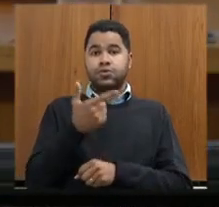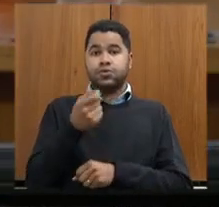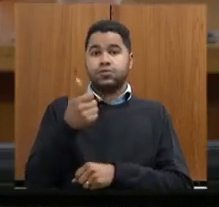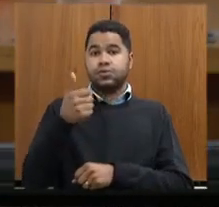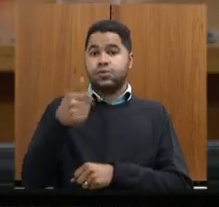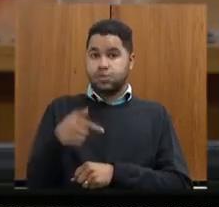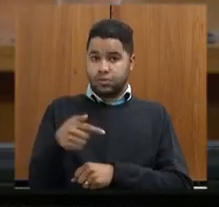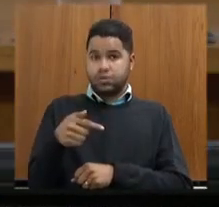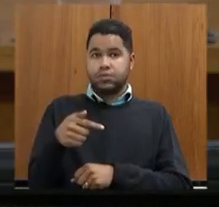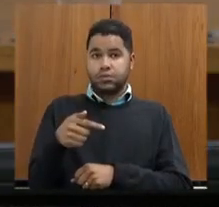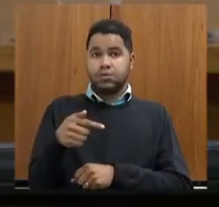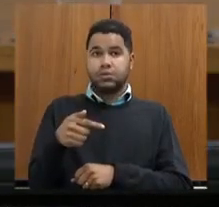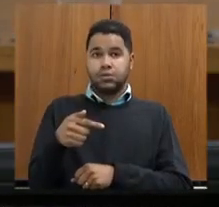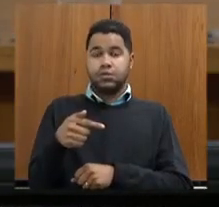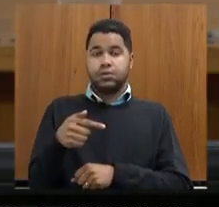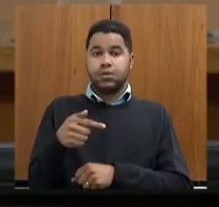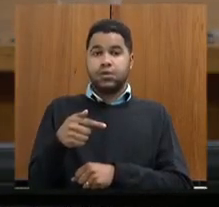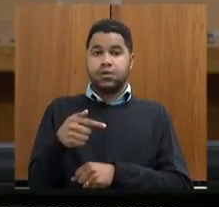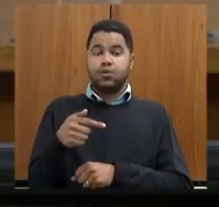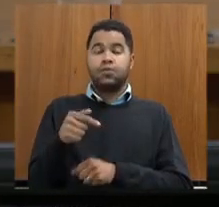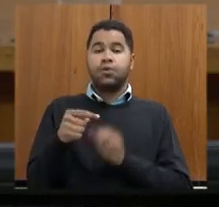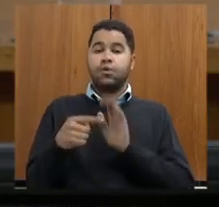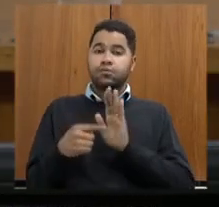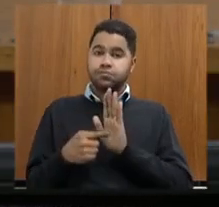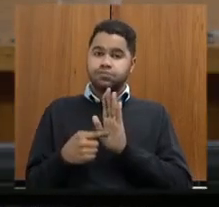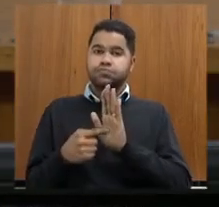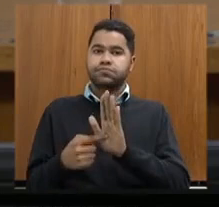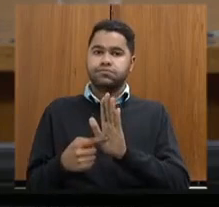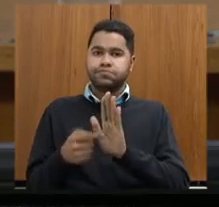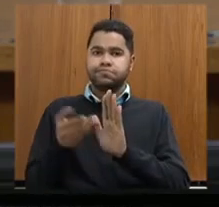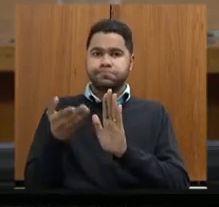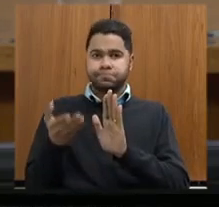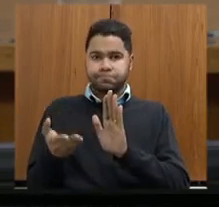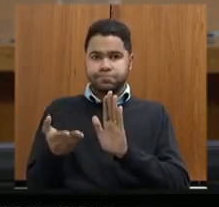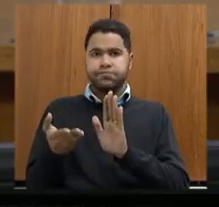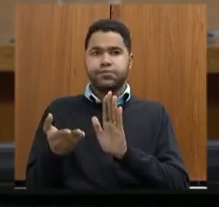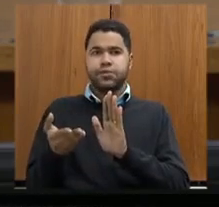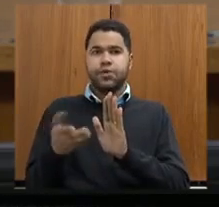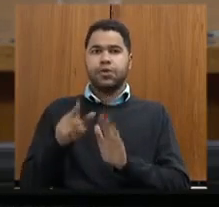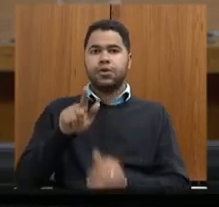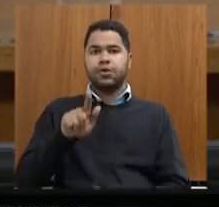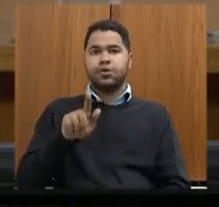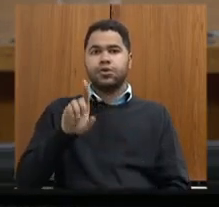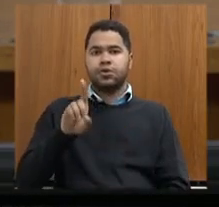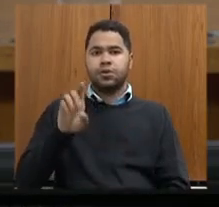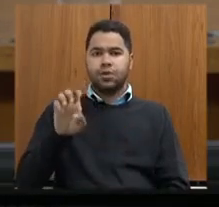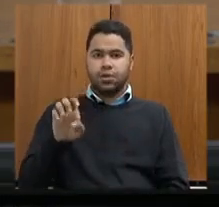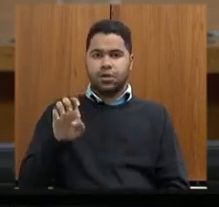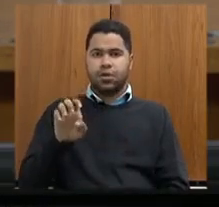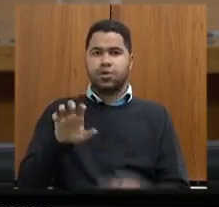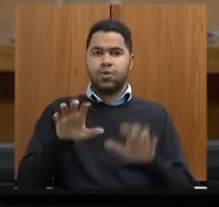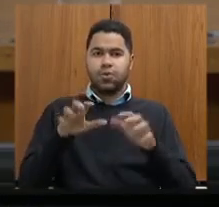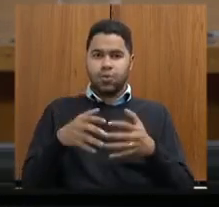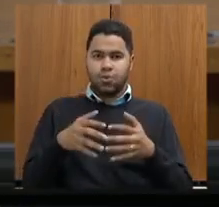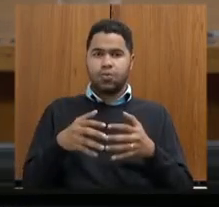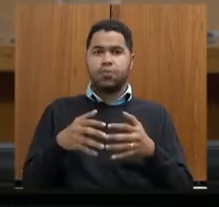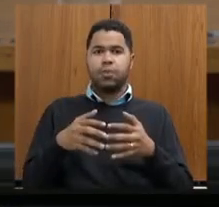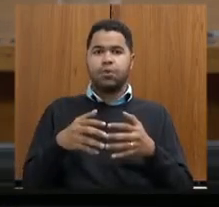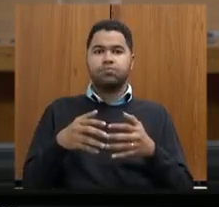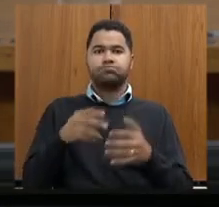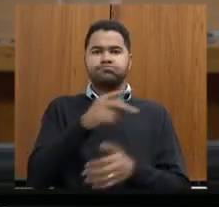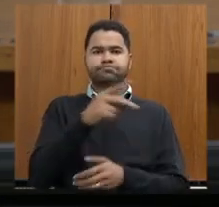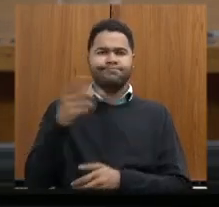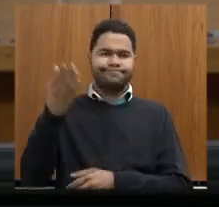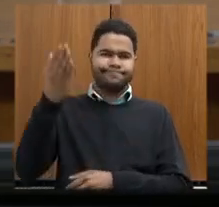ele foi levado ao GDE que é o grupo presidido à